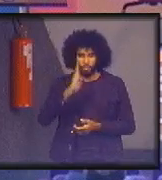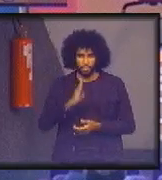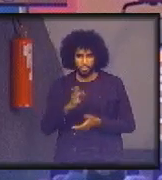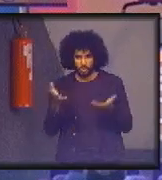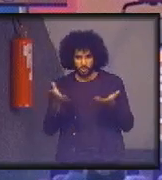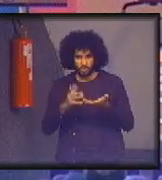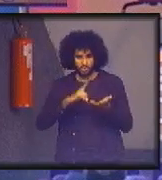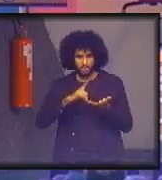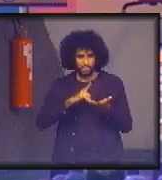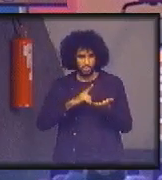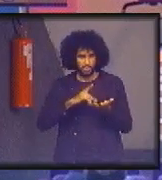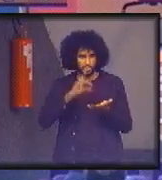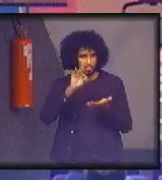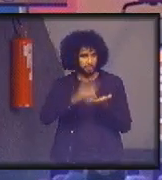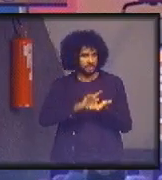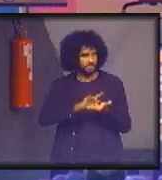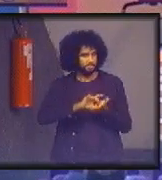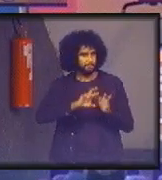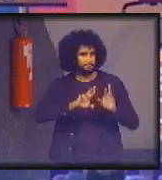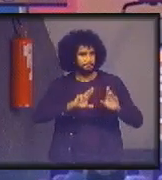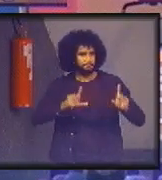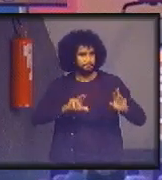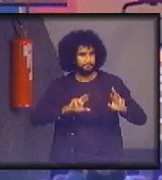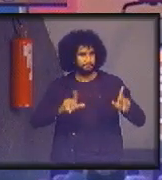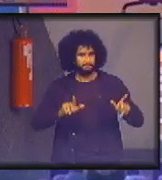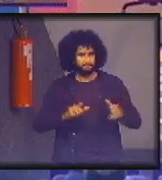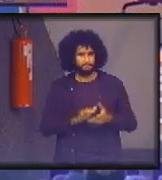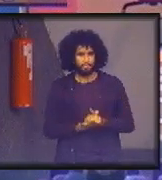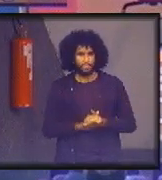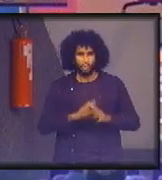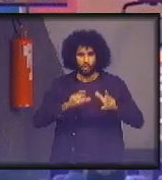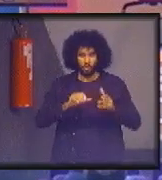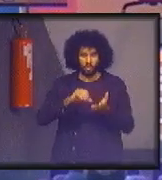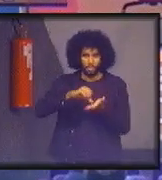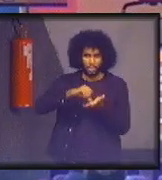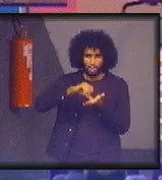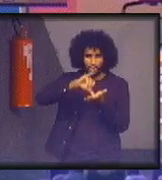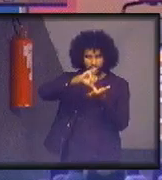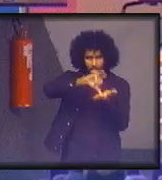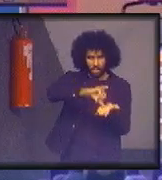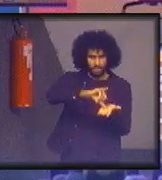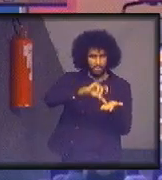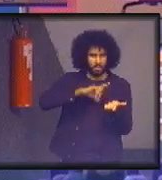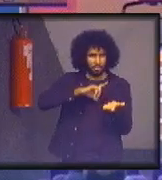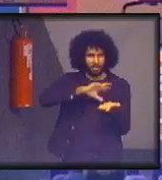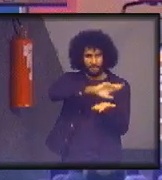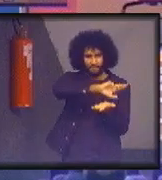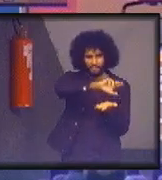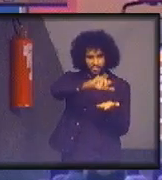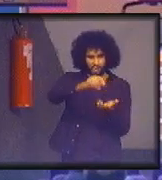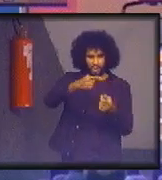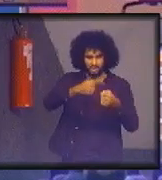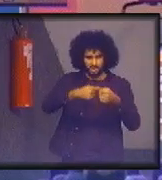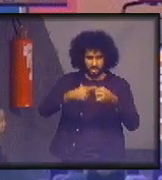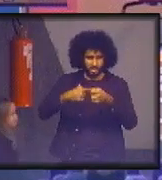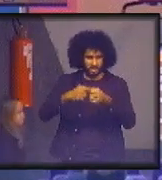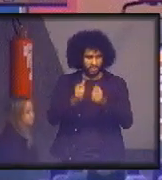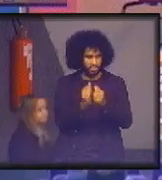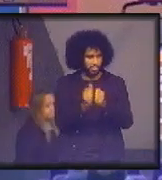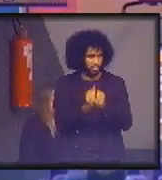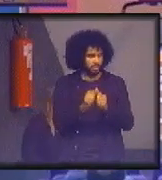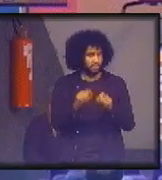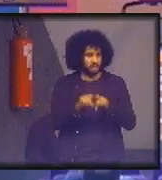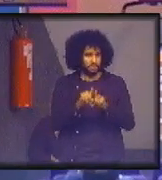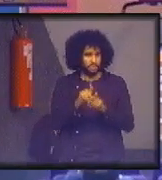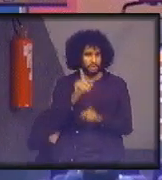metropolitana. Quer dizer, não tem... Toda a capital brasileira tem em torno uma série de cidades, e a gente tem muita dificuldade